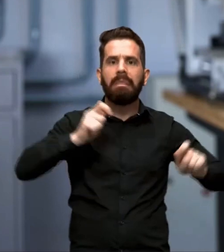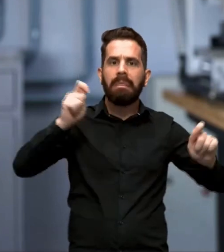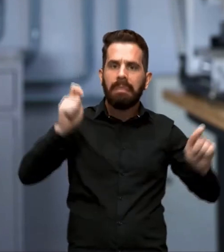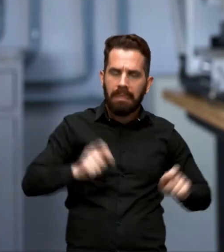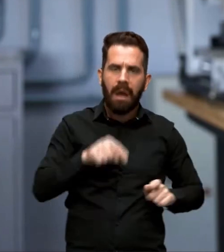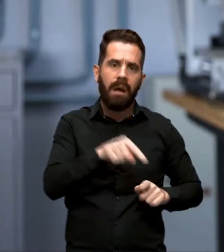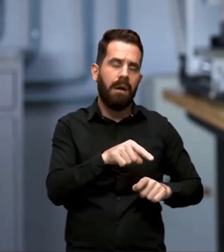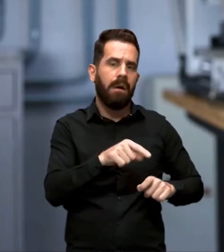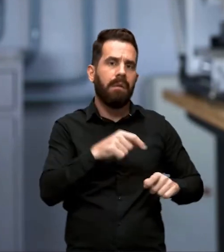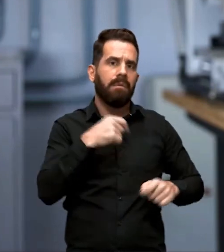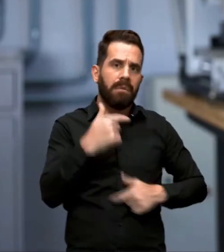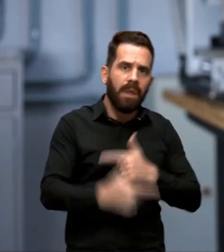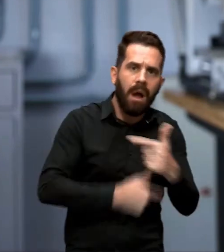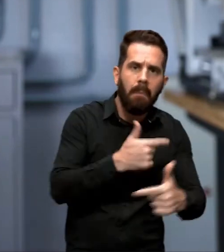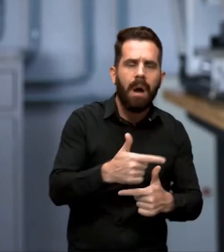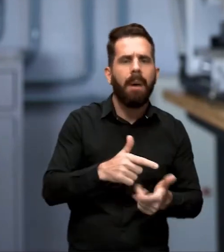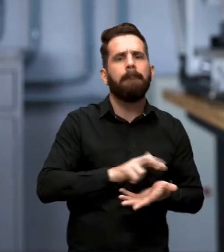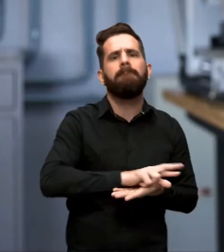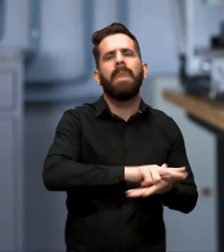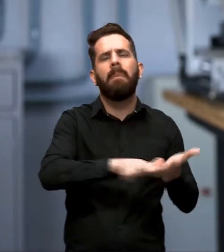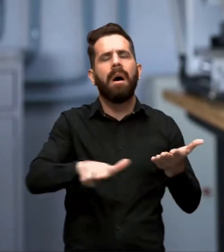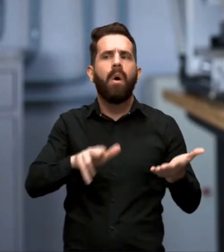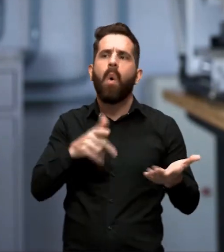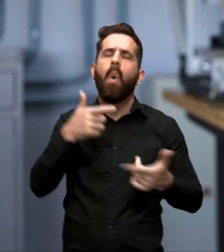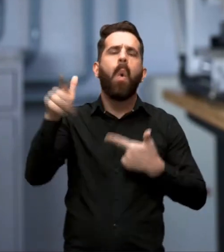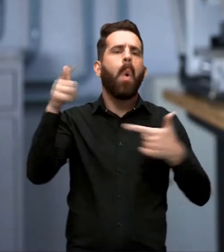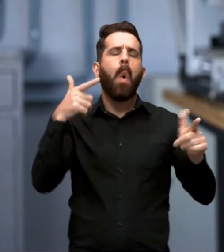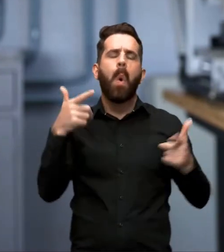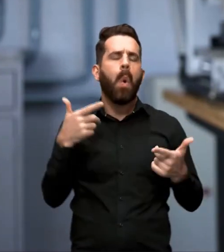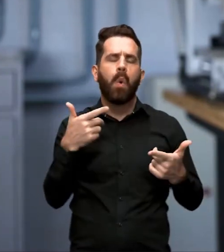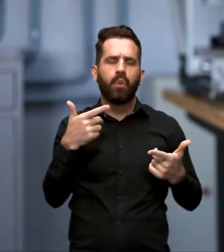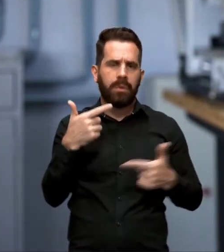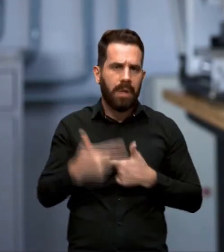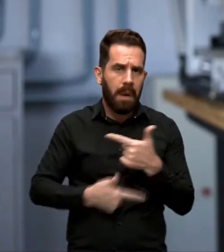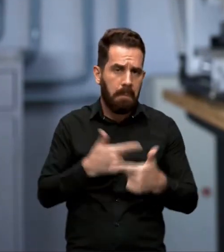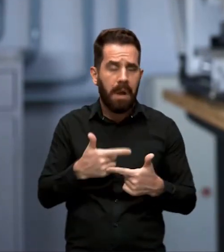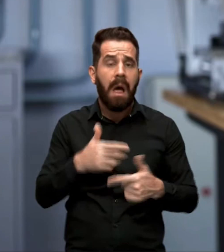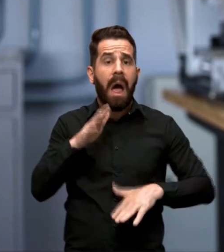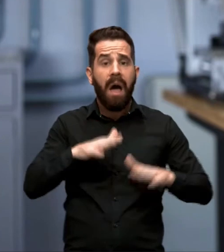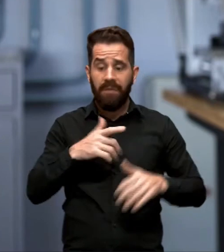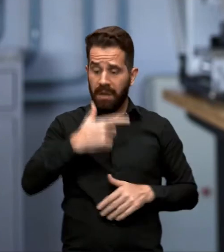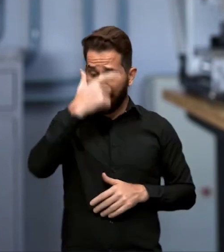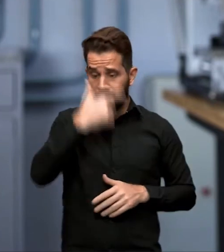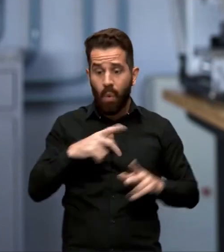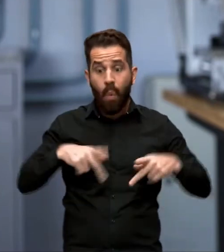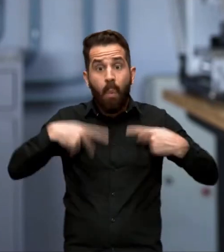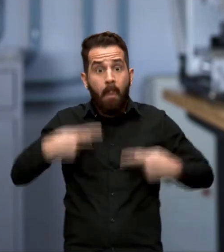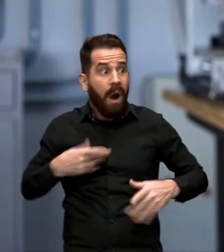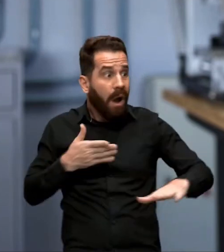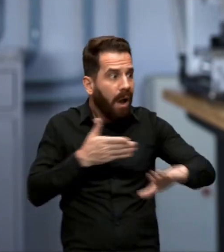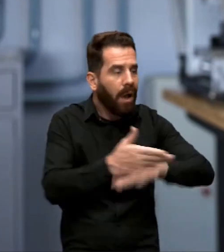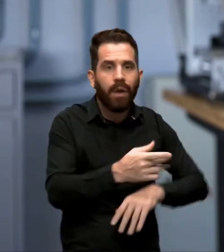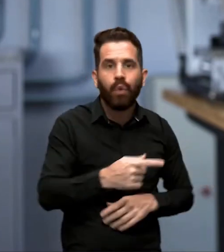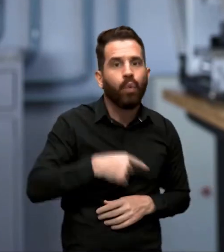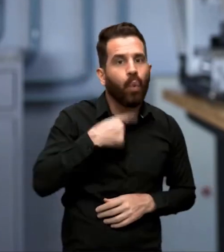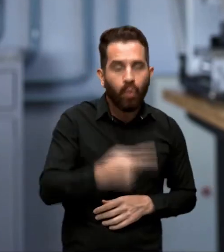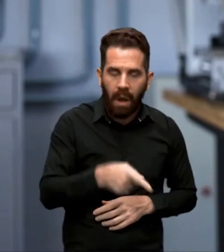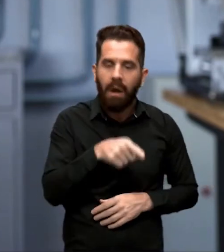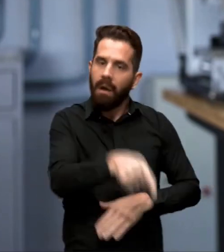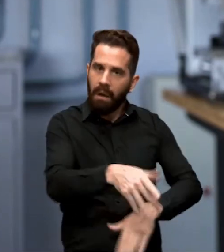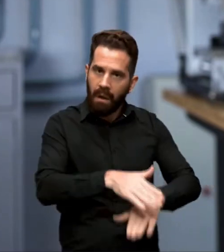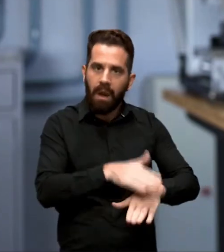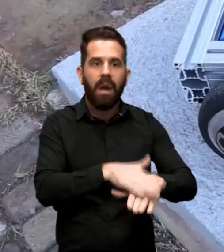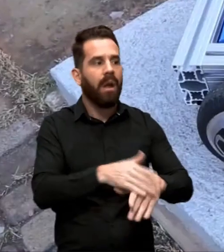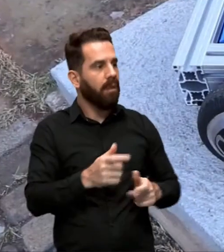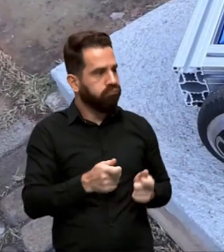trabalhos do cotidiano ou que trabalhos sejam de difícil acesso ao homem, enfim, atividades das mais variadas